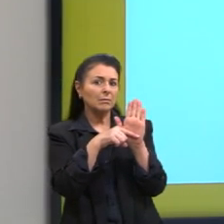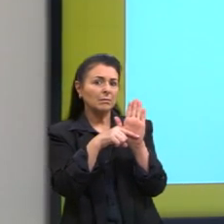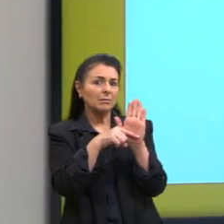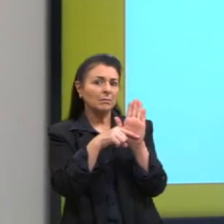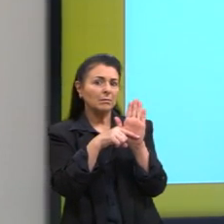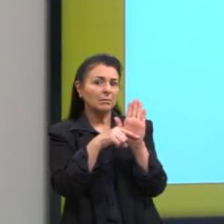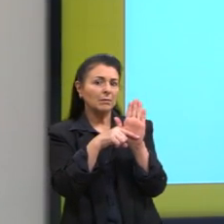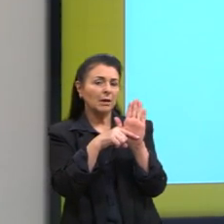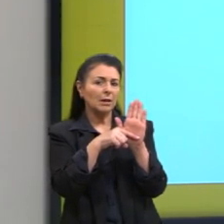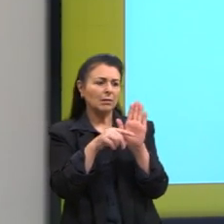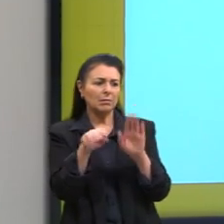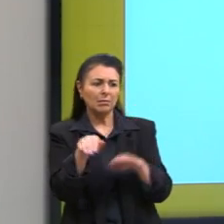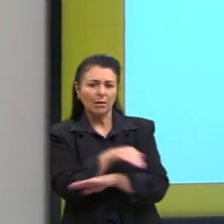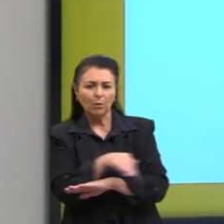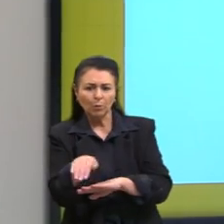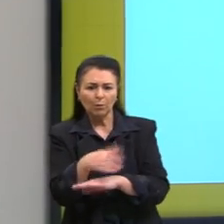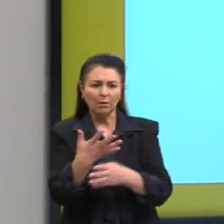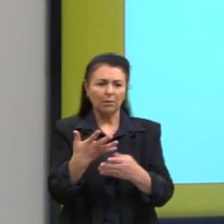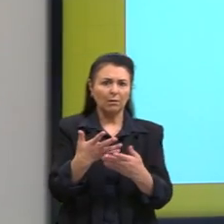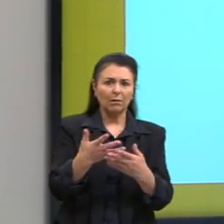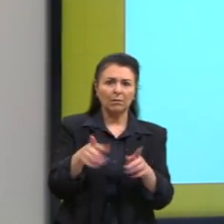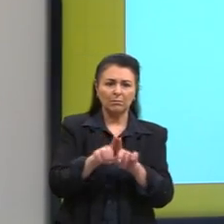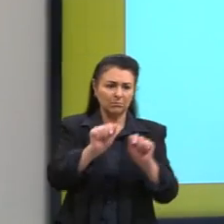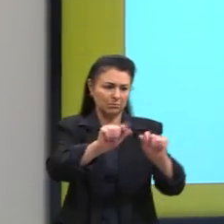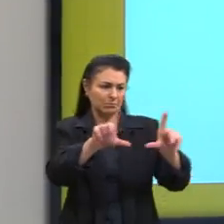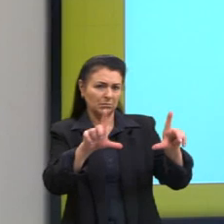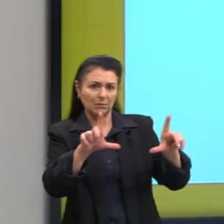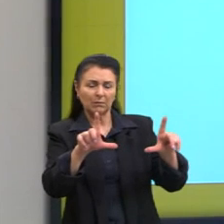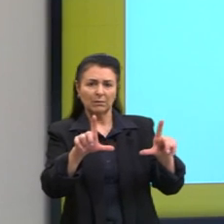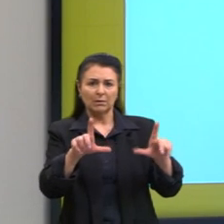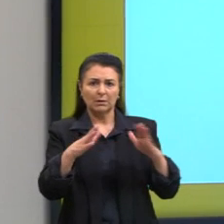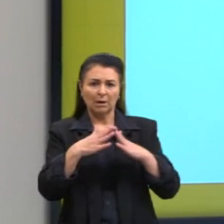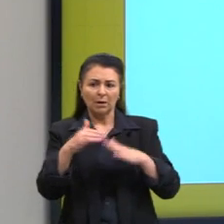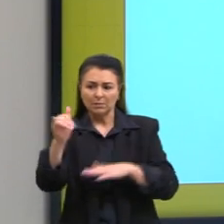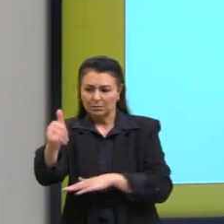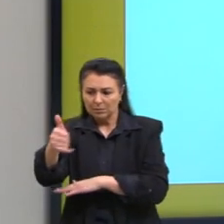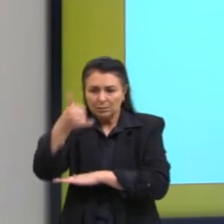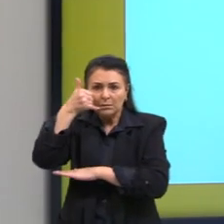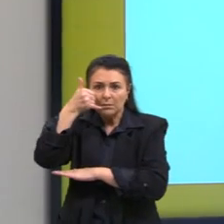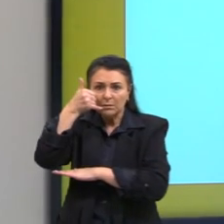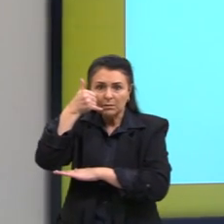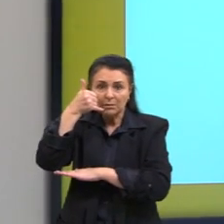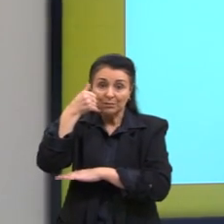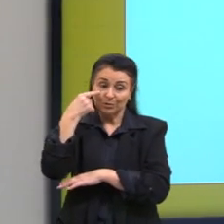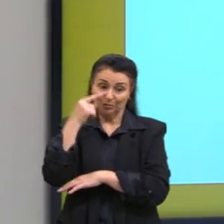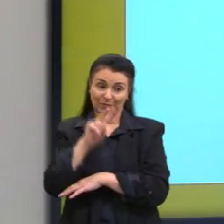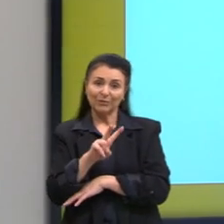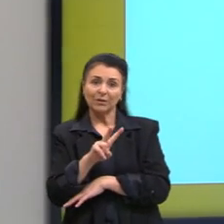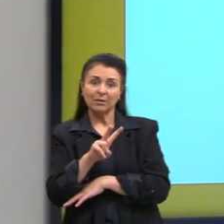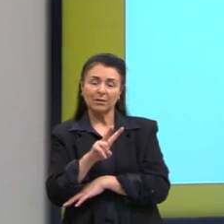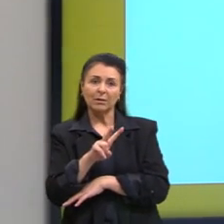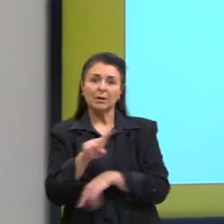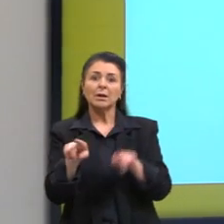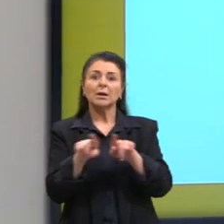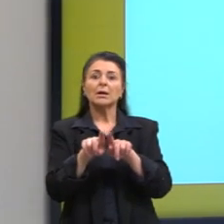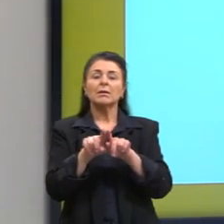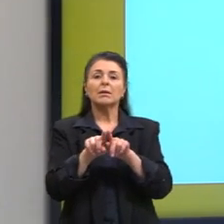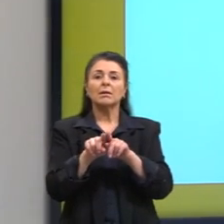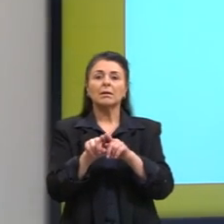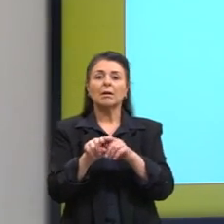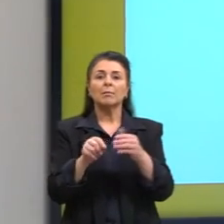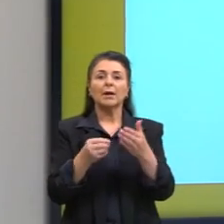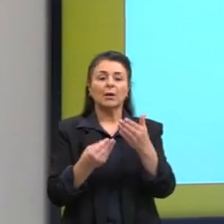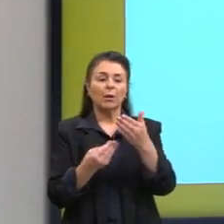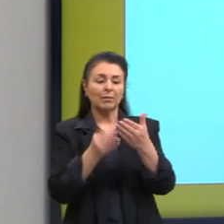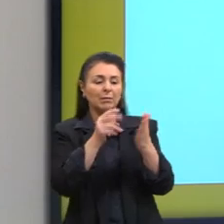na rua ou mesmo em outro ambiente, no celular, no smartphone, no saldo da conta bancária,